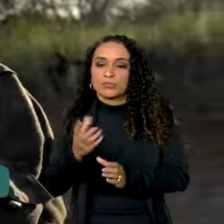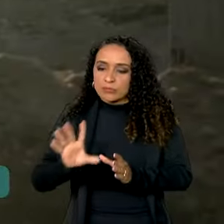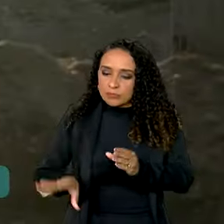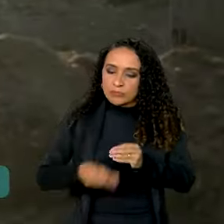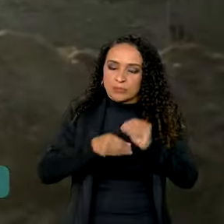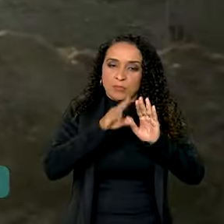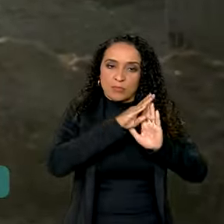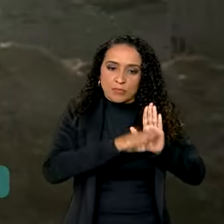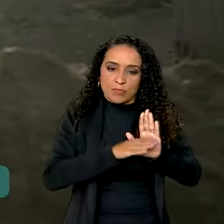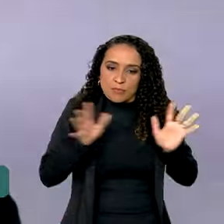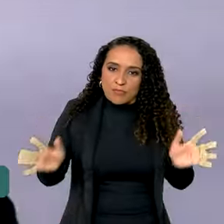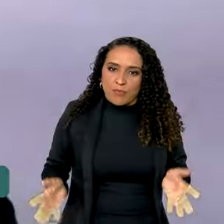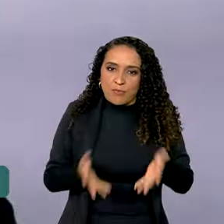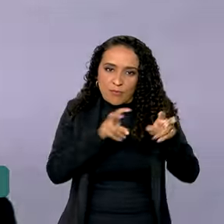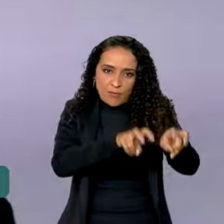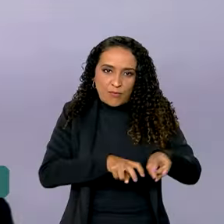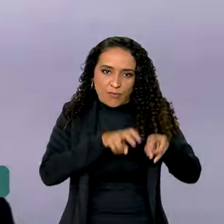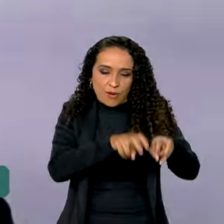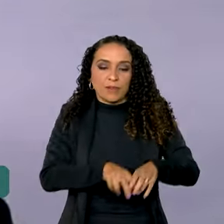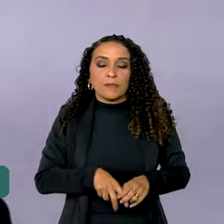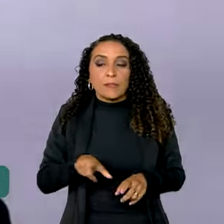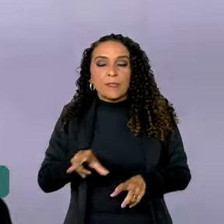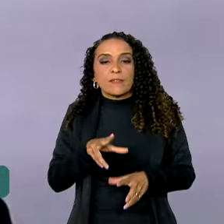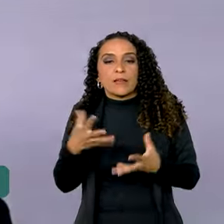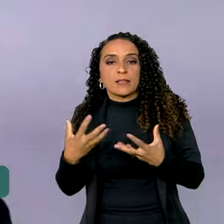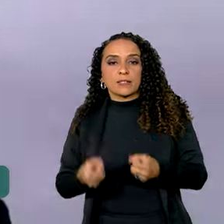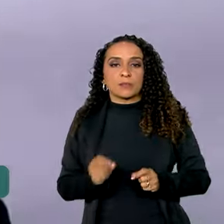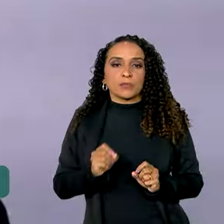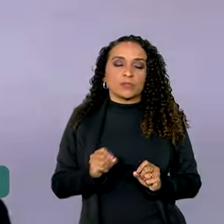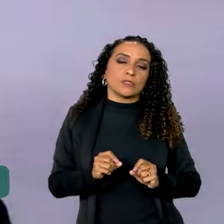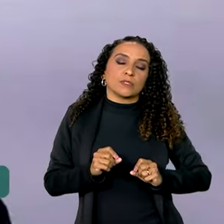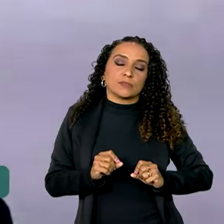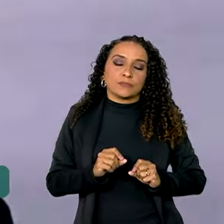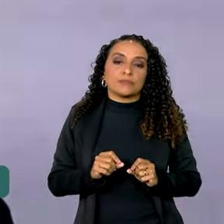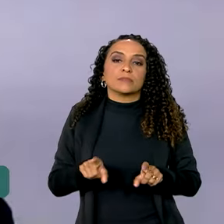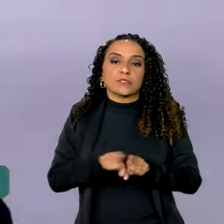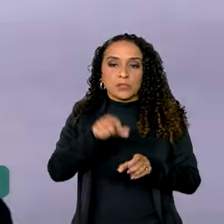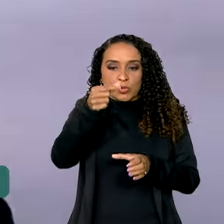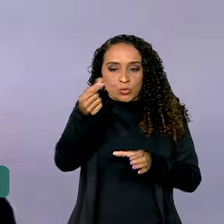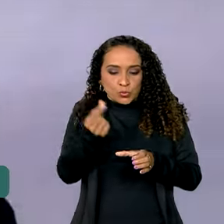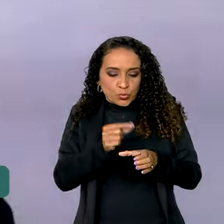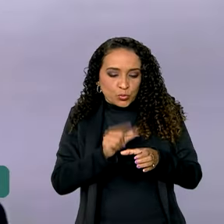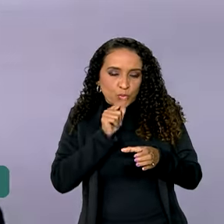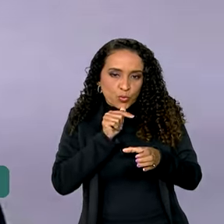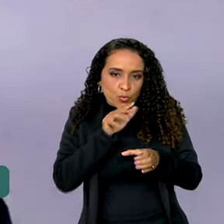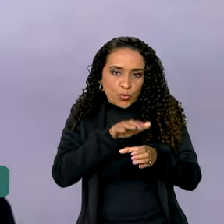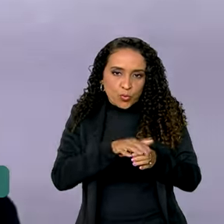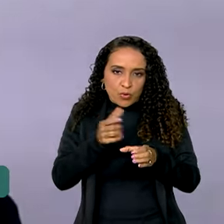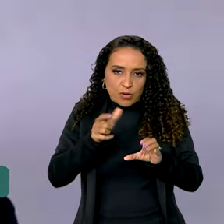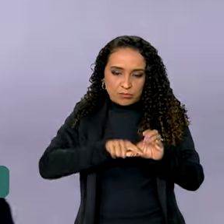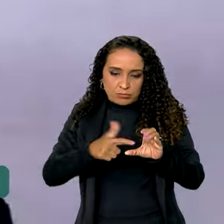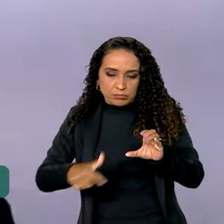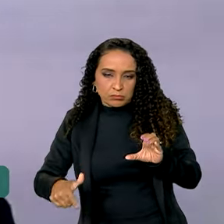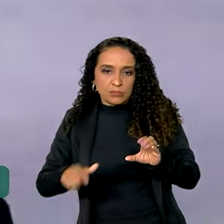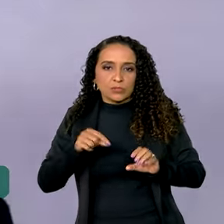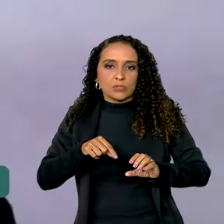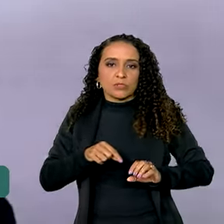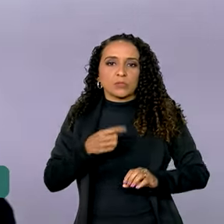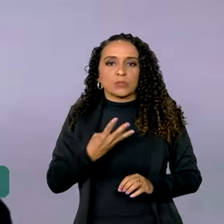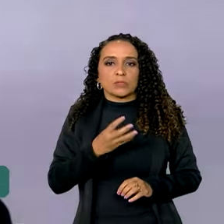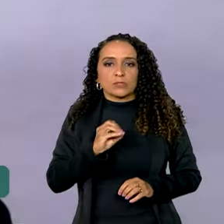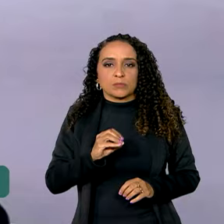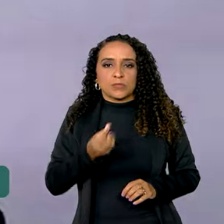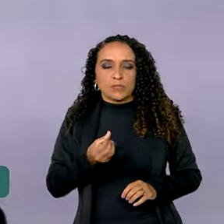programa Fomento Rural. Ela vai receber, além da cisterna, calçadão, por exemplo, esses 4